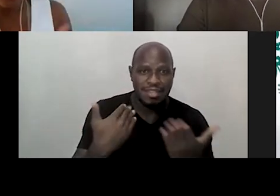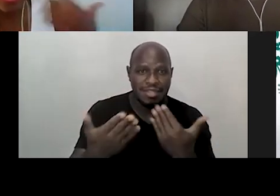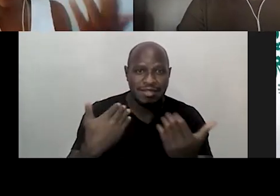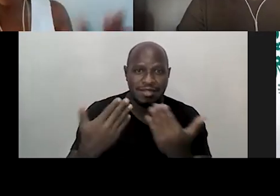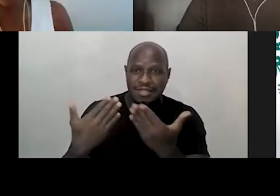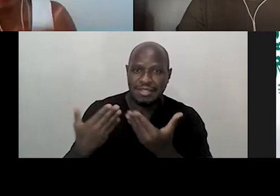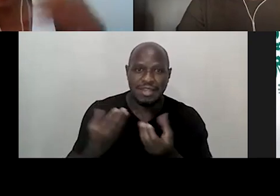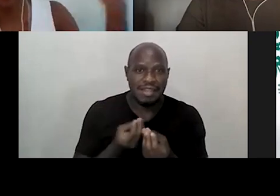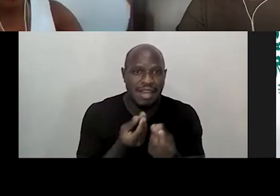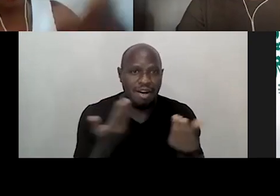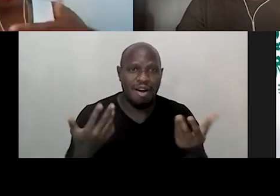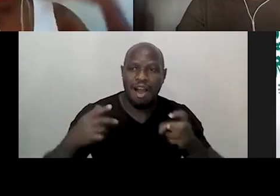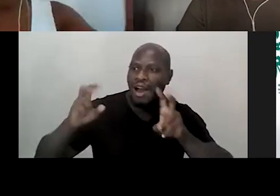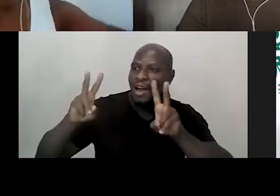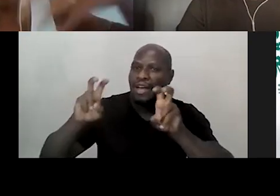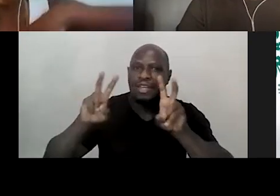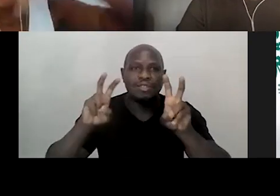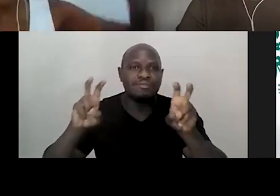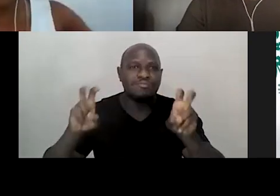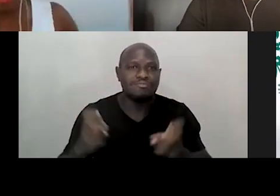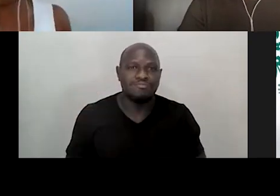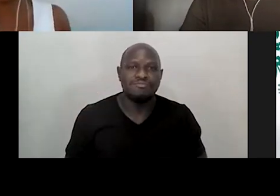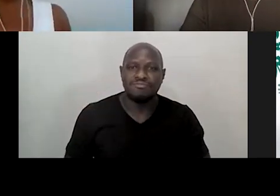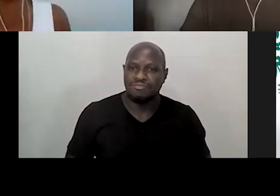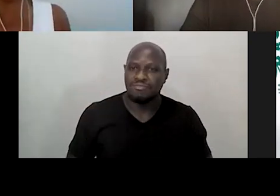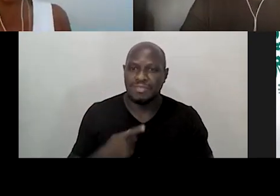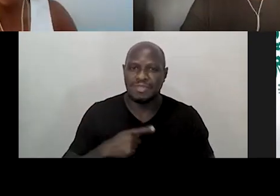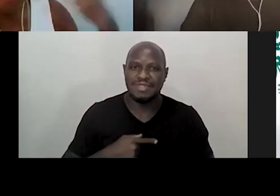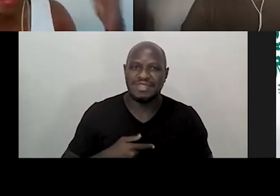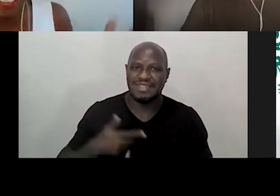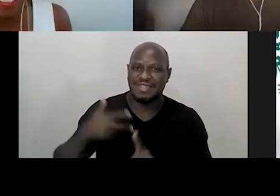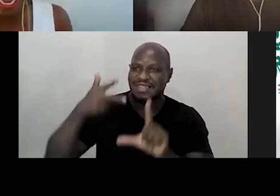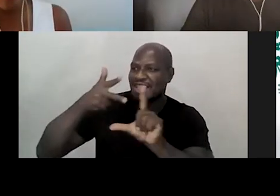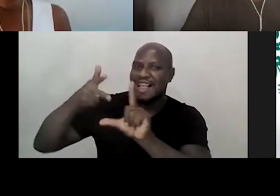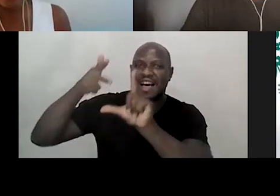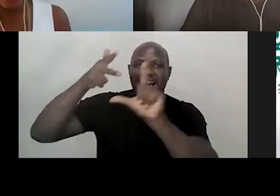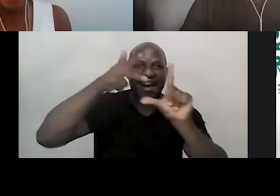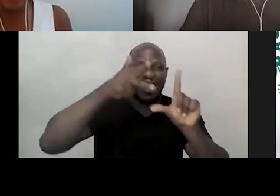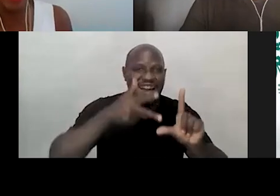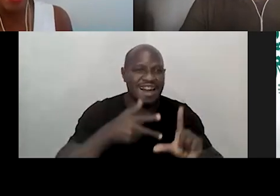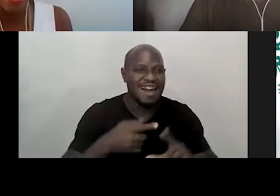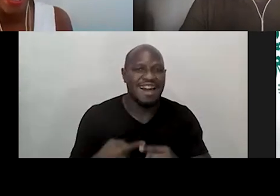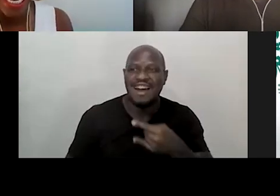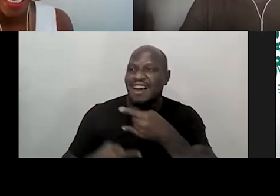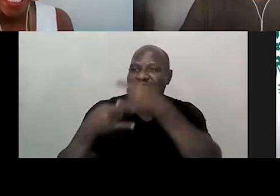tantas coisas, assuntos que... Várias lives, seriam muitas lives, né?